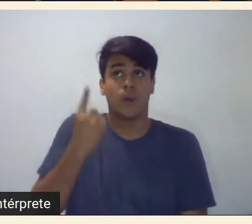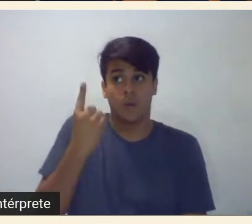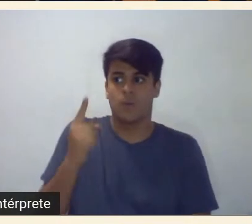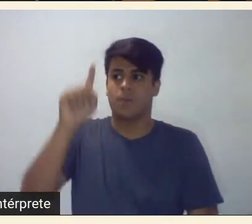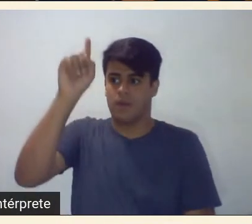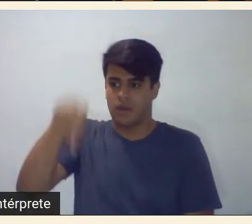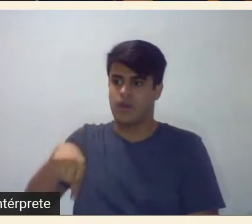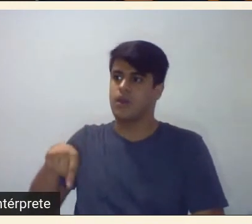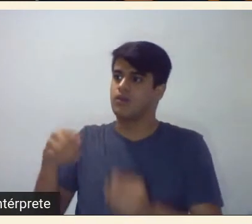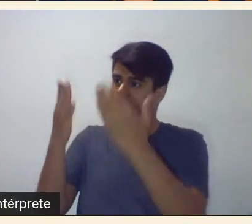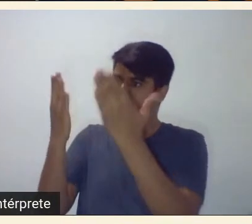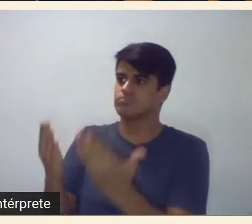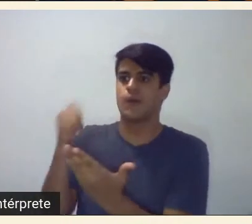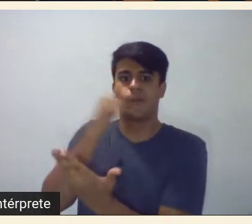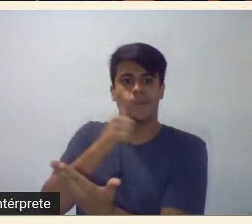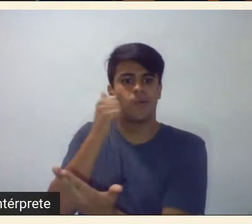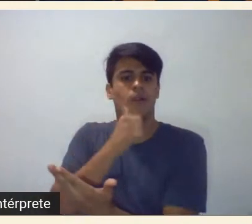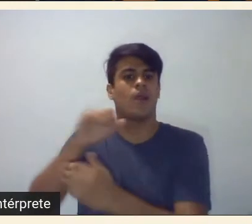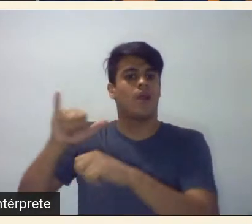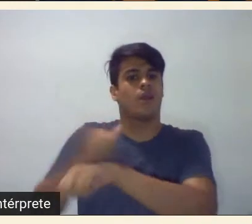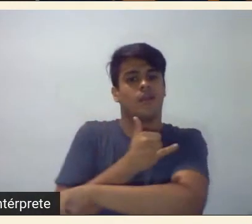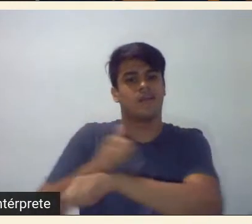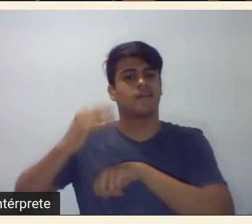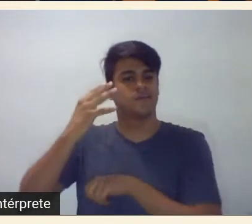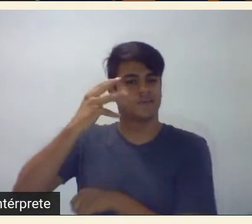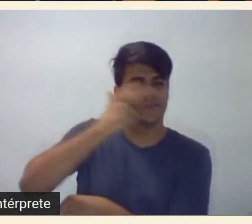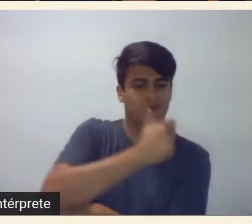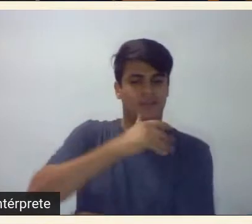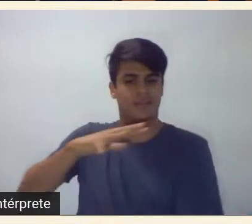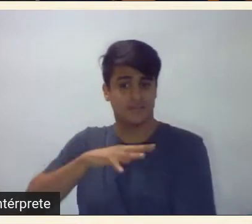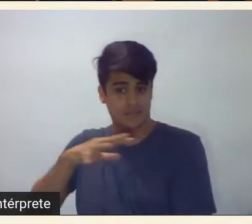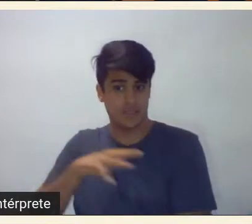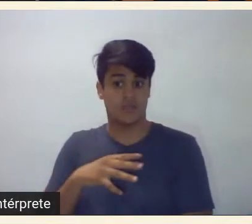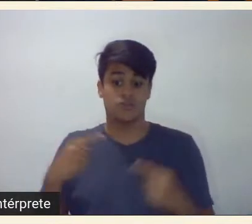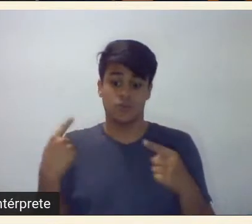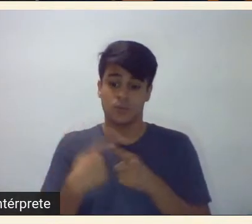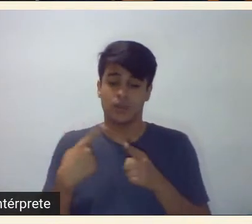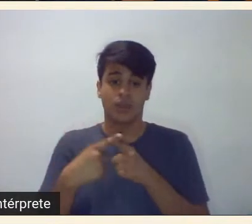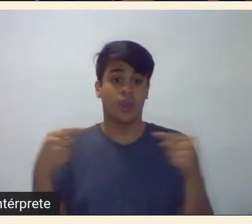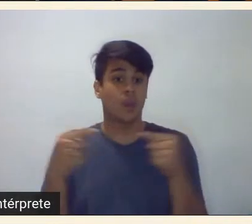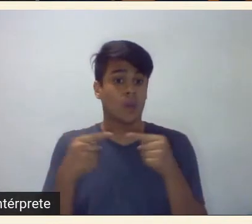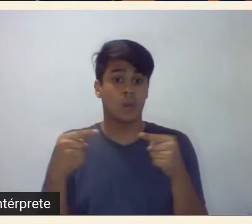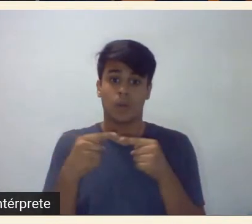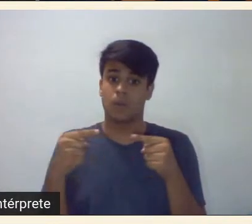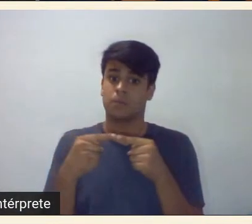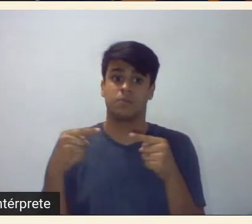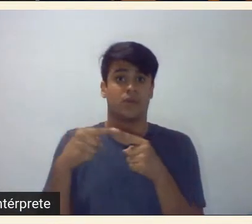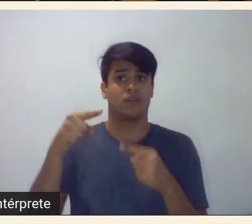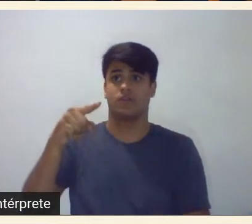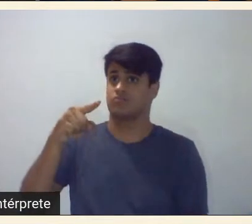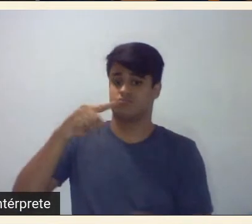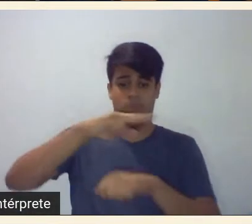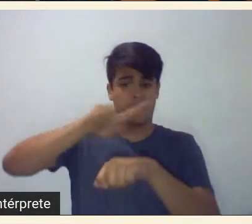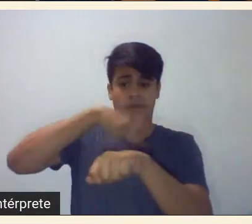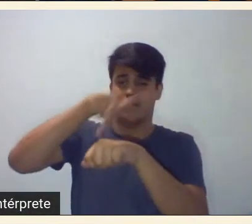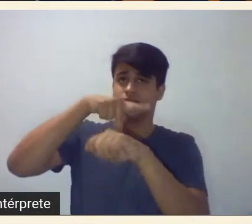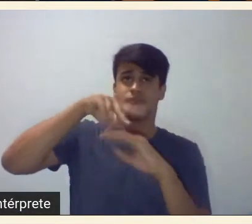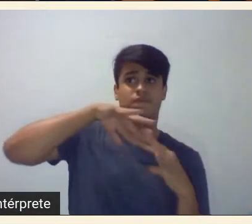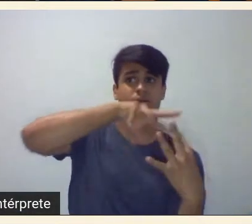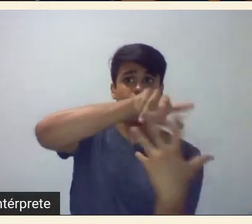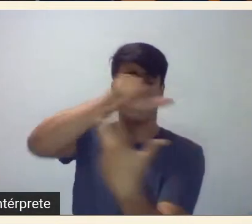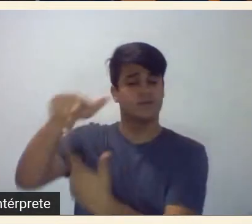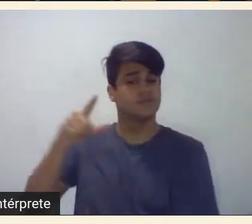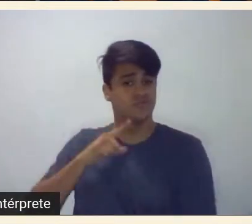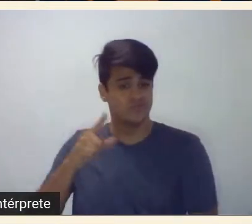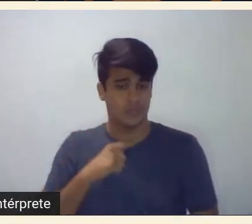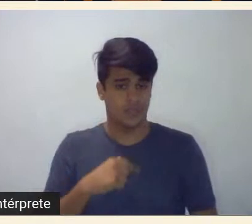cosmopolita inserida numa vanguarda internacional ela se vestia com costureiros de vanguarda internacional agora a